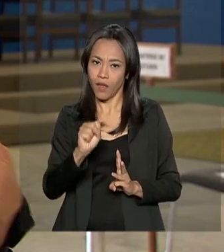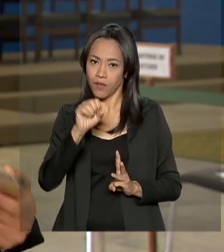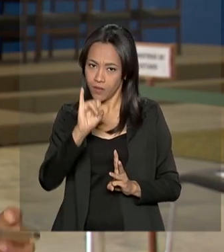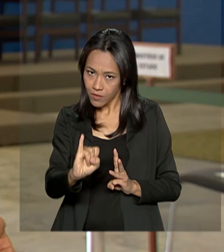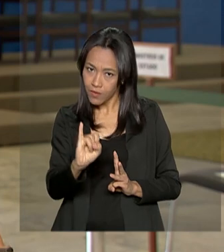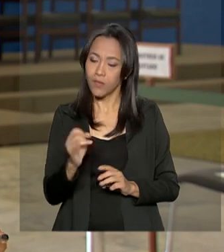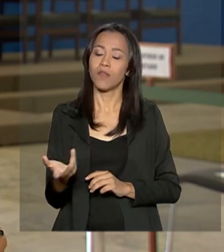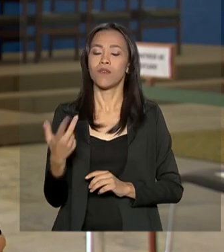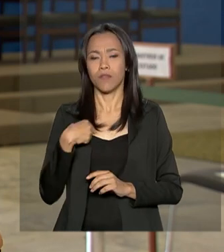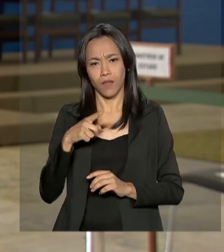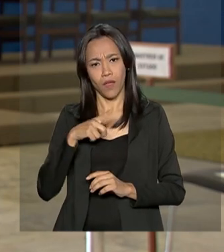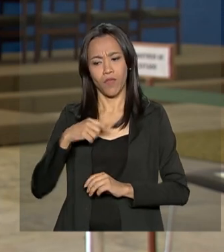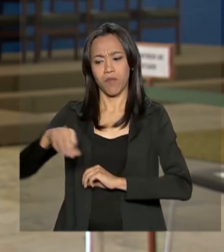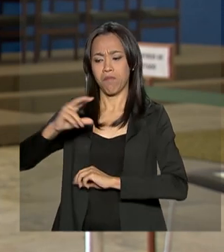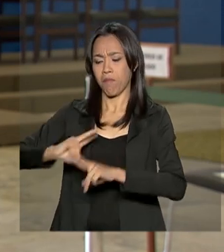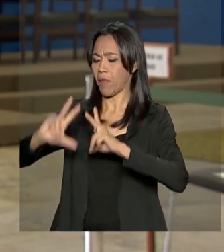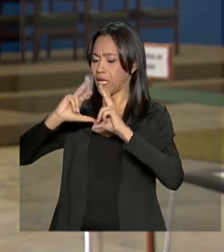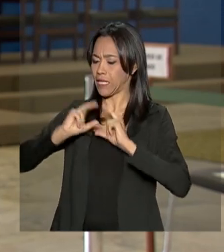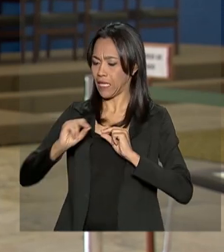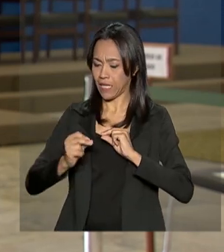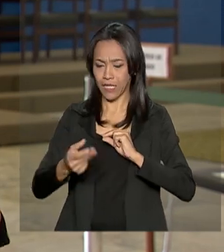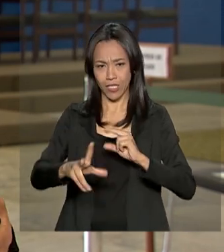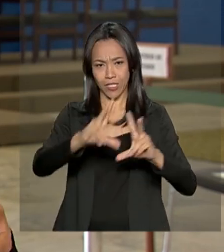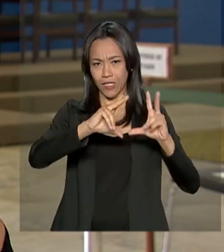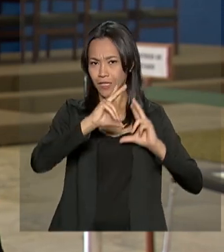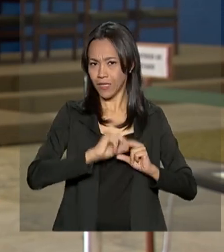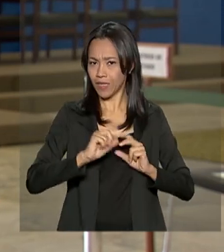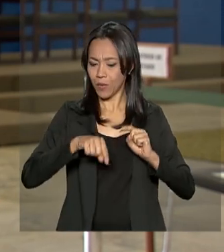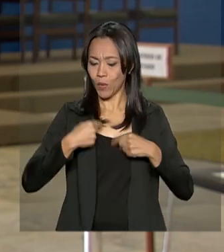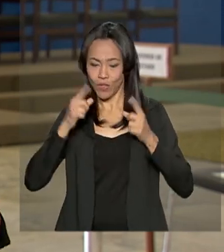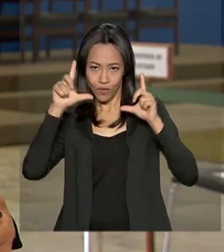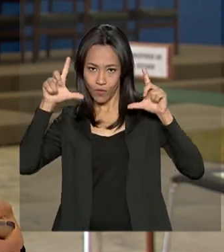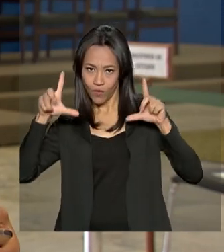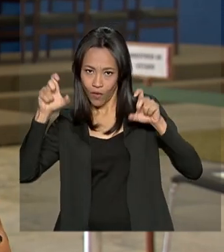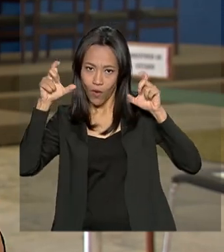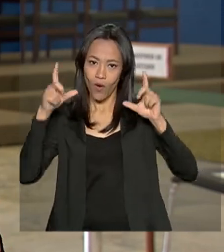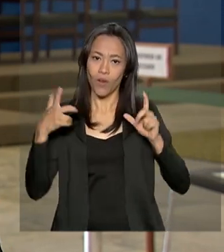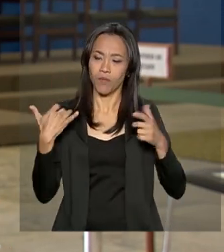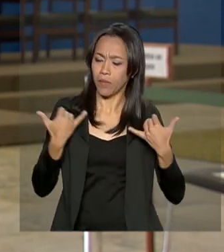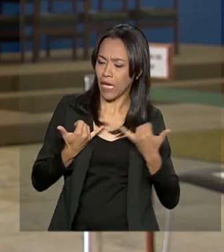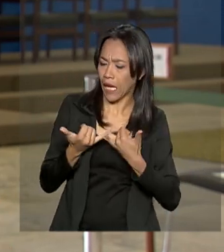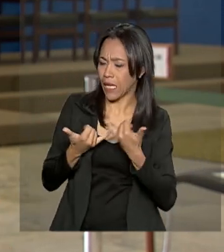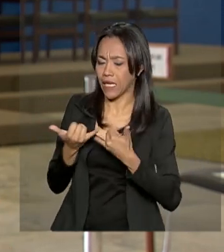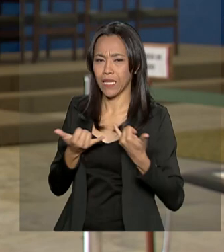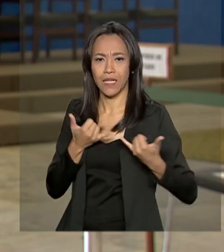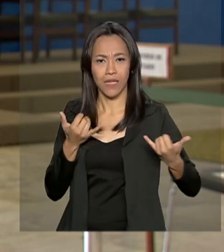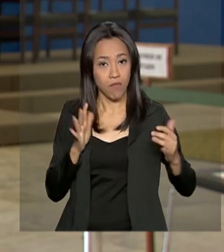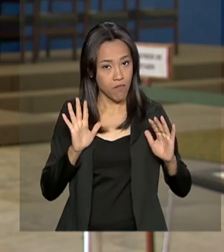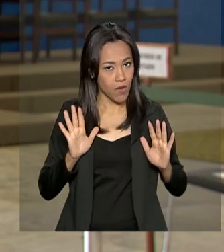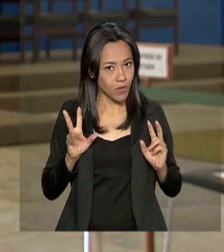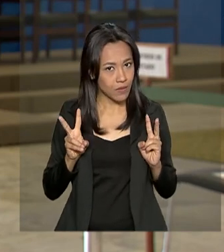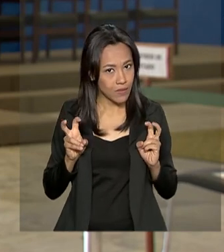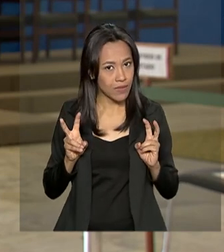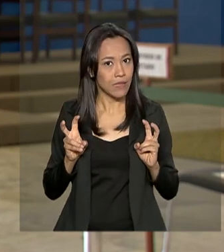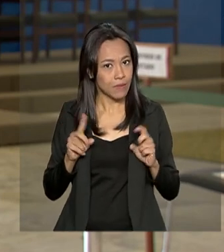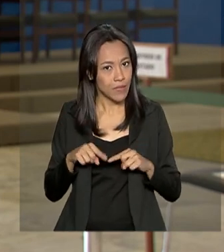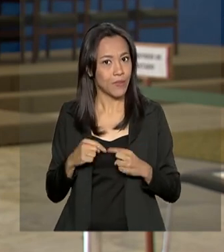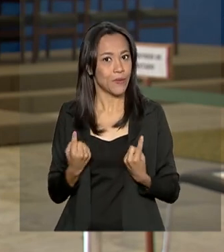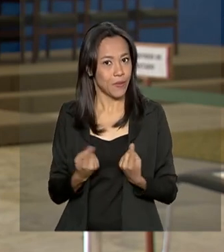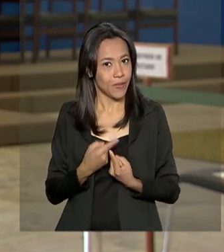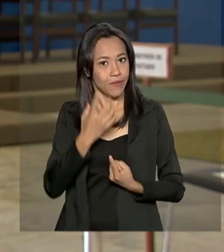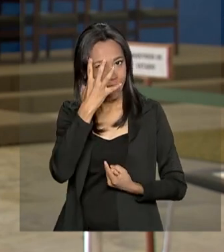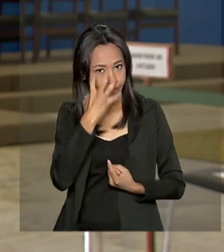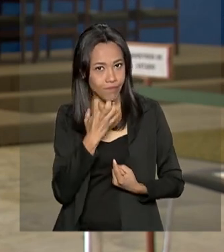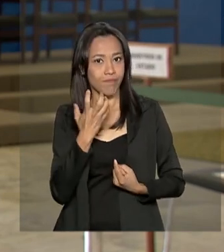presentes das parlamentares, tirou fotos, fez algumas brincadeiras, mas o assunto da reunião foi